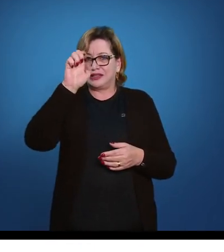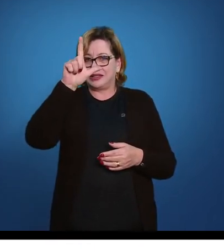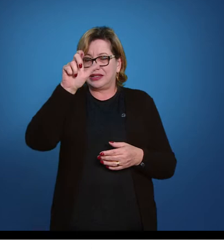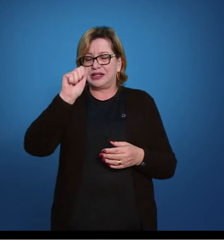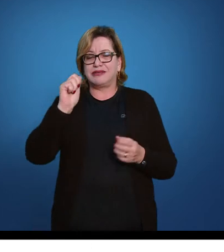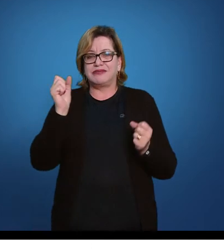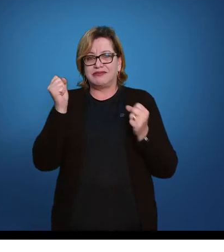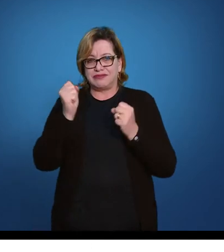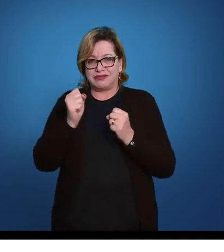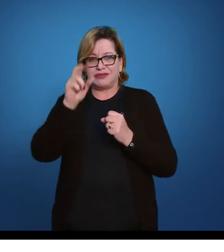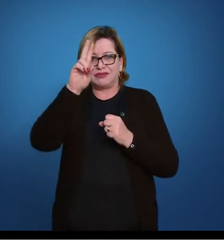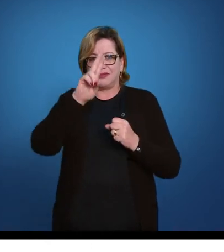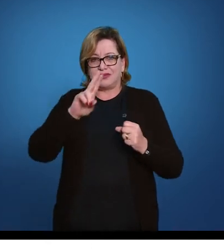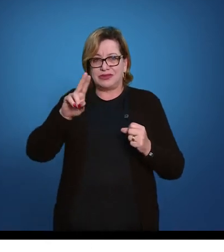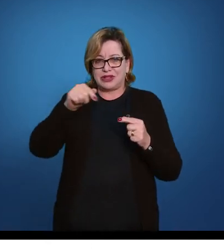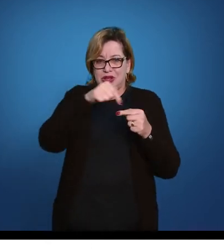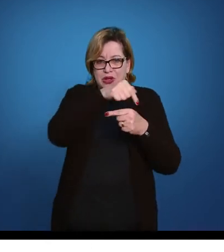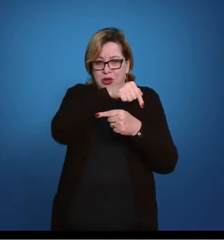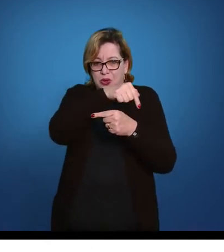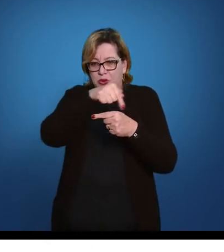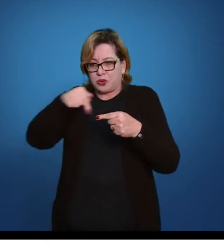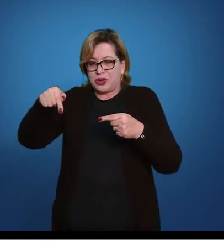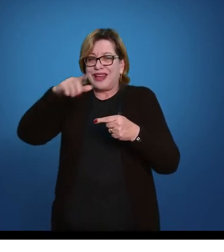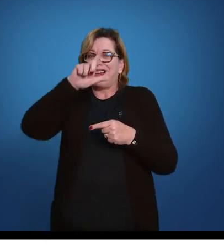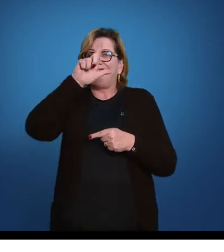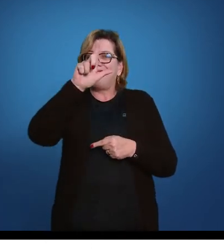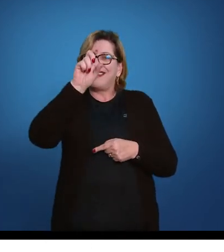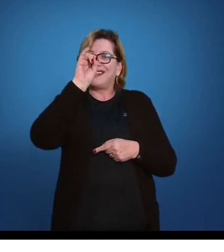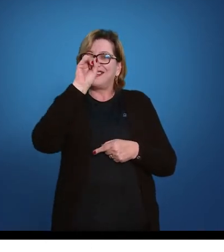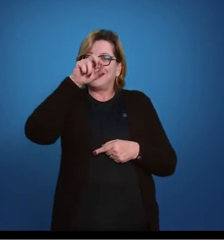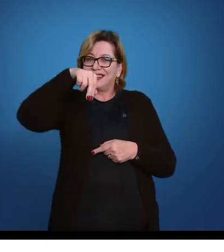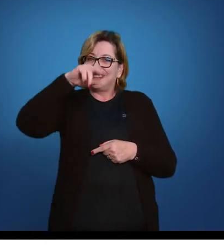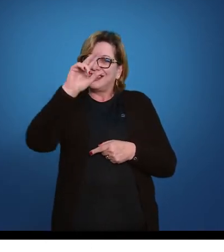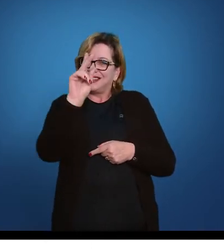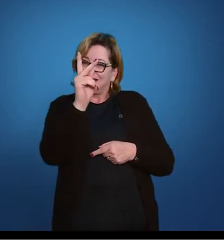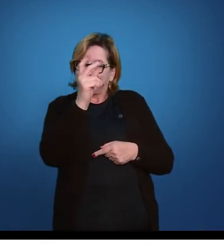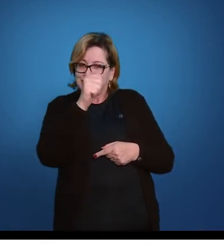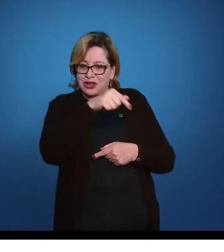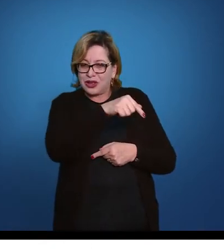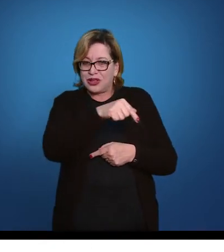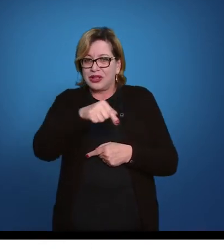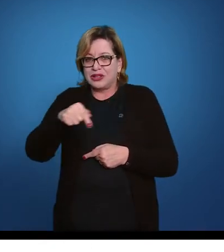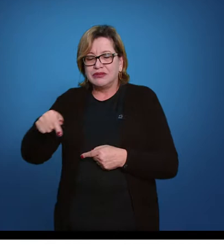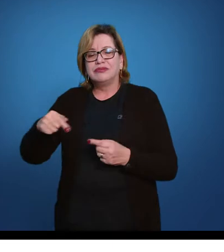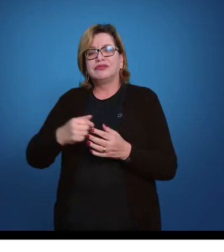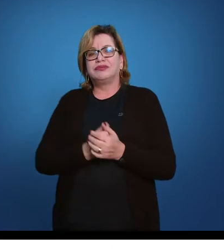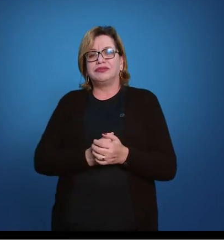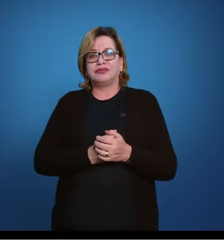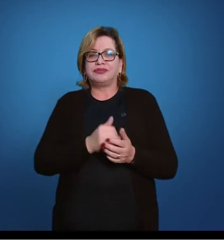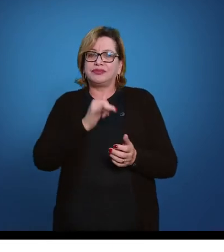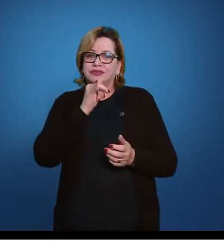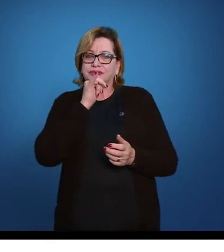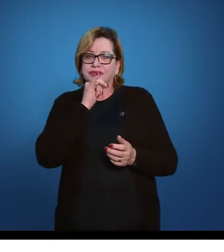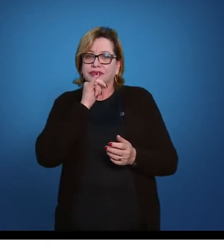utilizar uma linha demarcatória no chão da quadra, por exemplo, e pedir aos